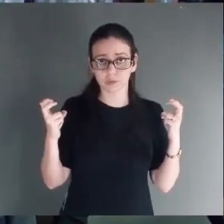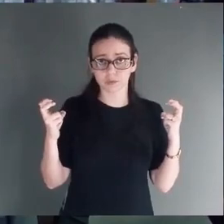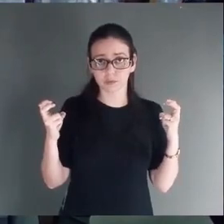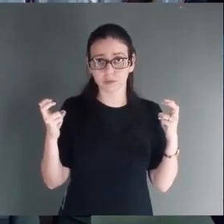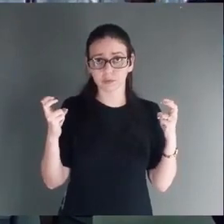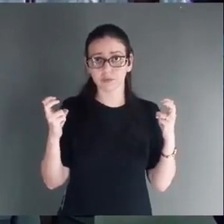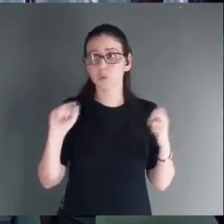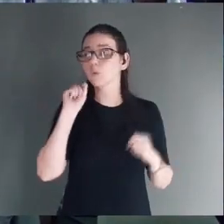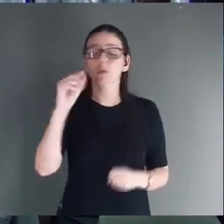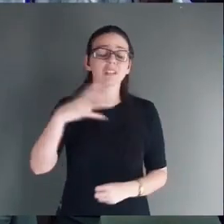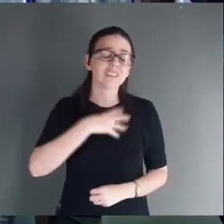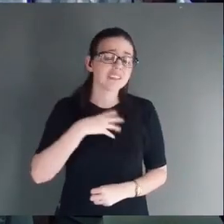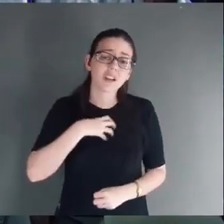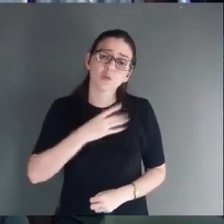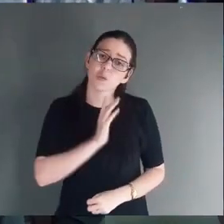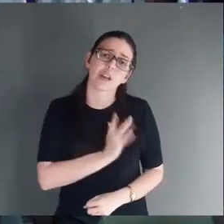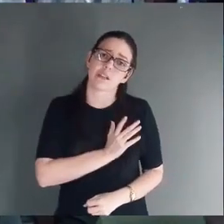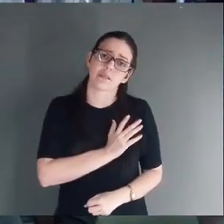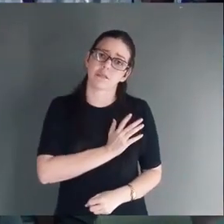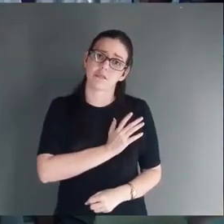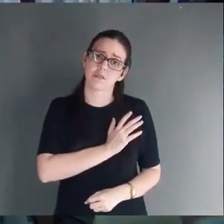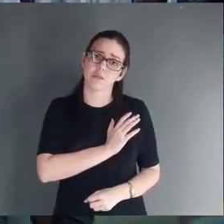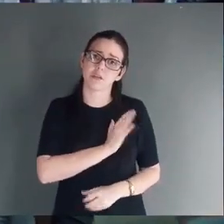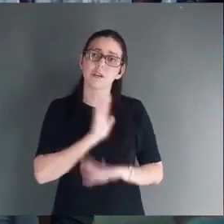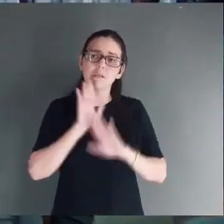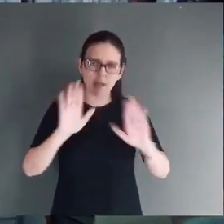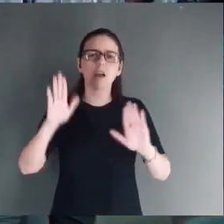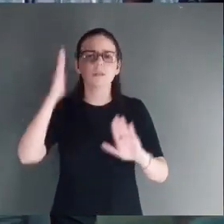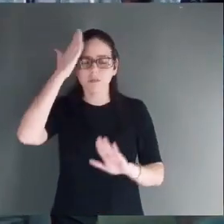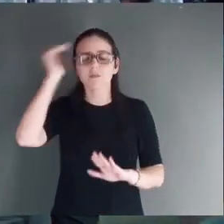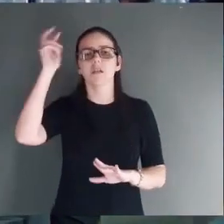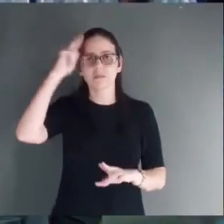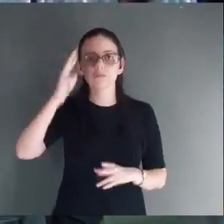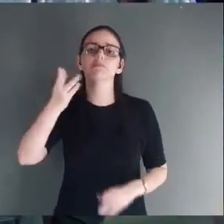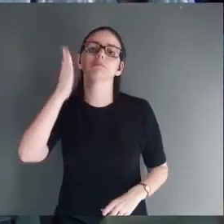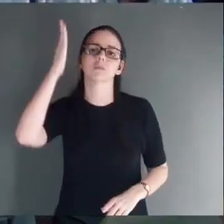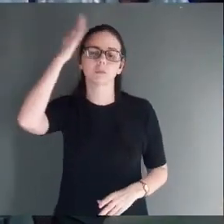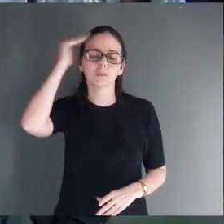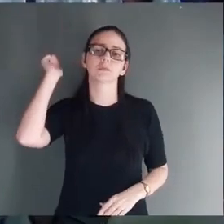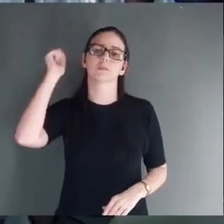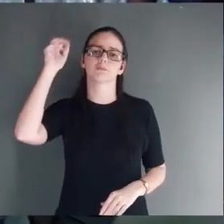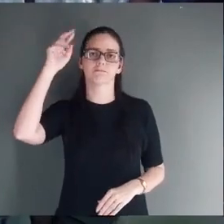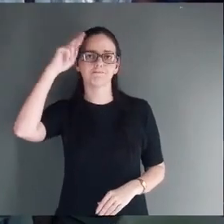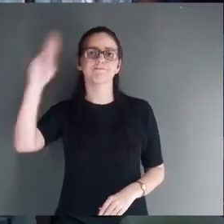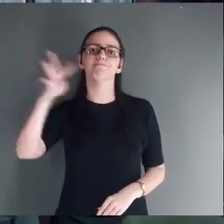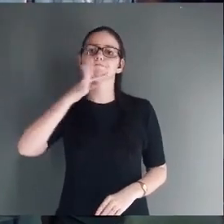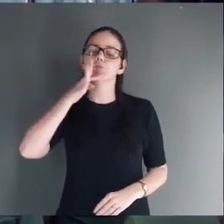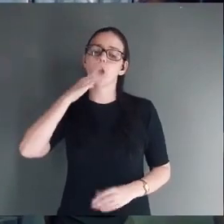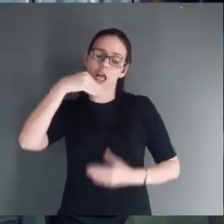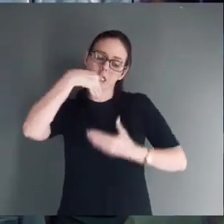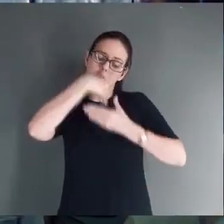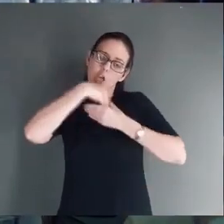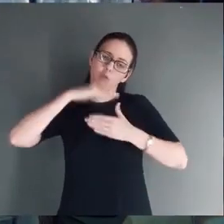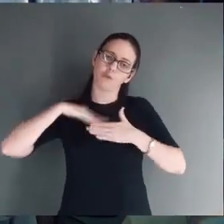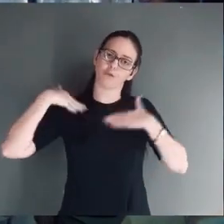Da alma deles Mas o Senhor os conhece Por dentro e por fora